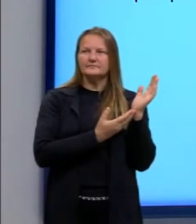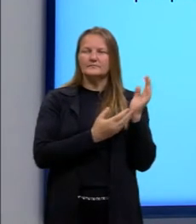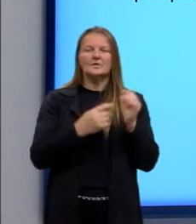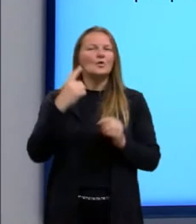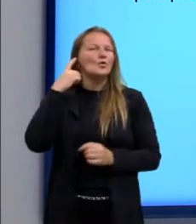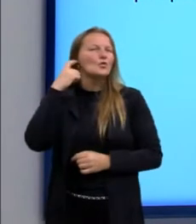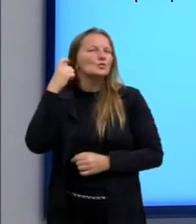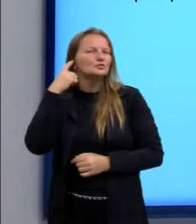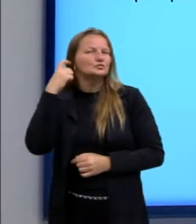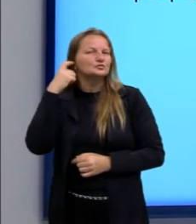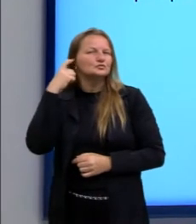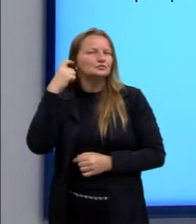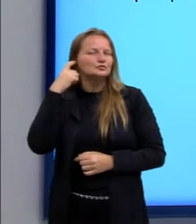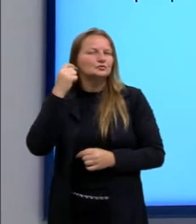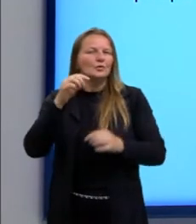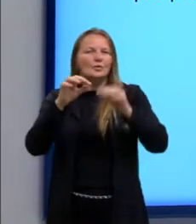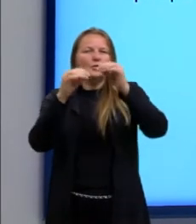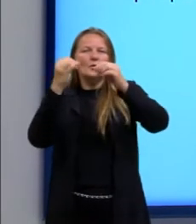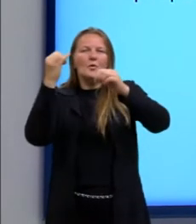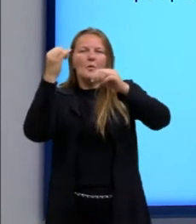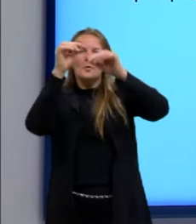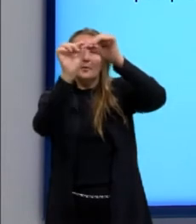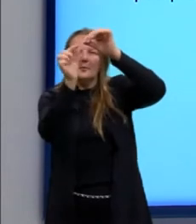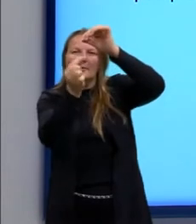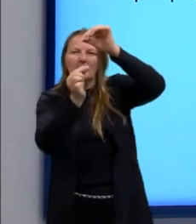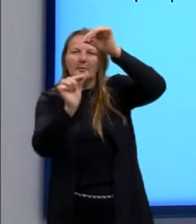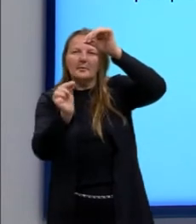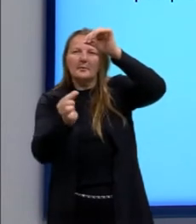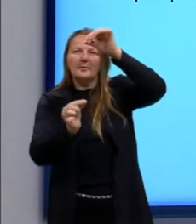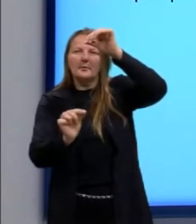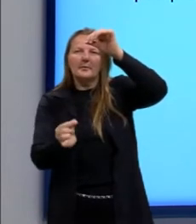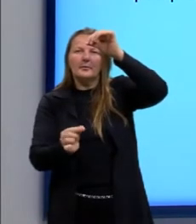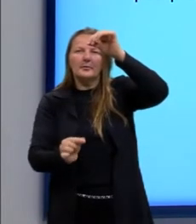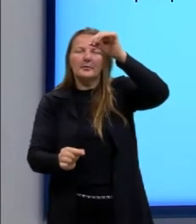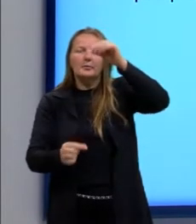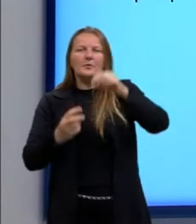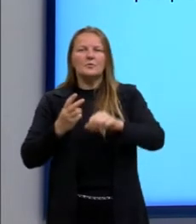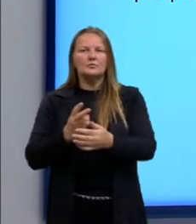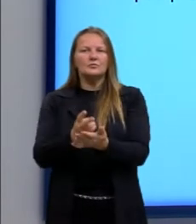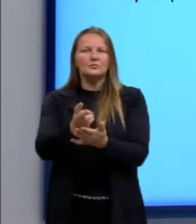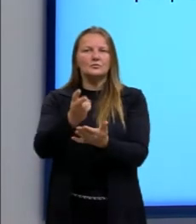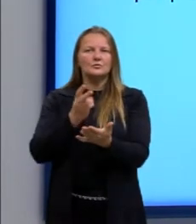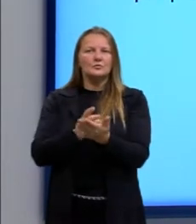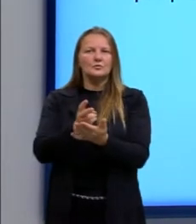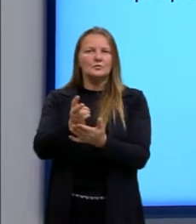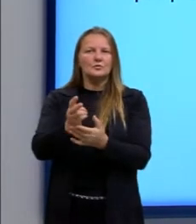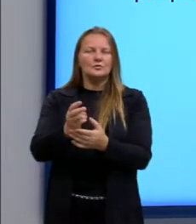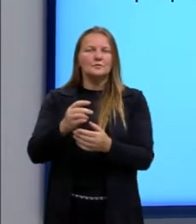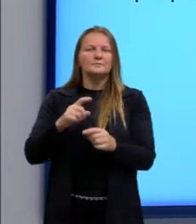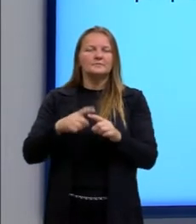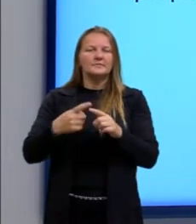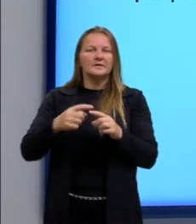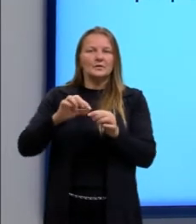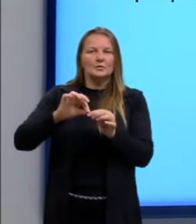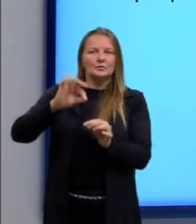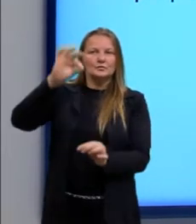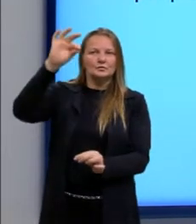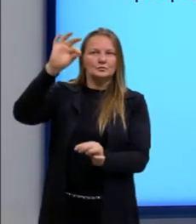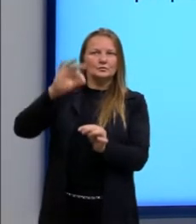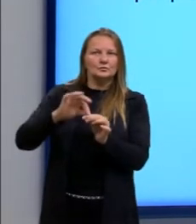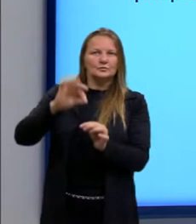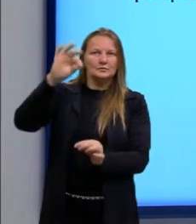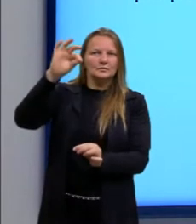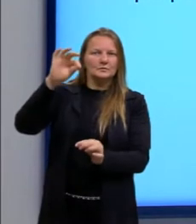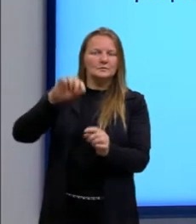som vai percorrer por elas de forma constante, né? Independendo então do tamanho, mas o que